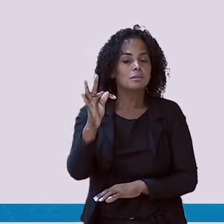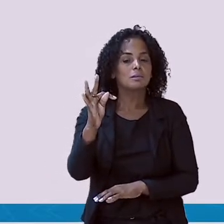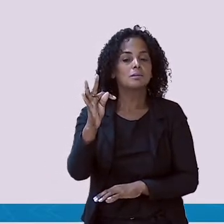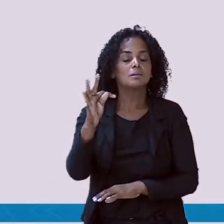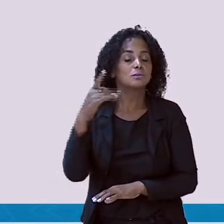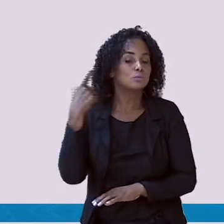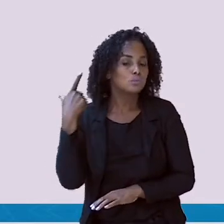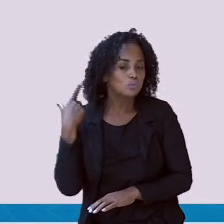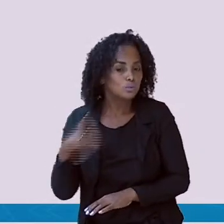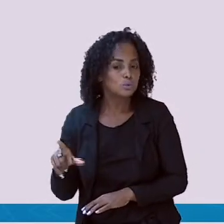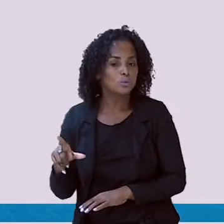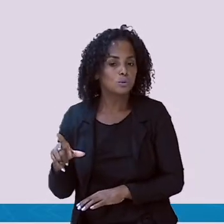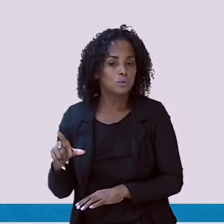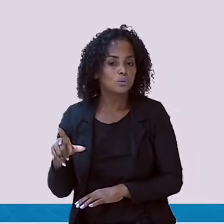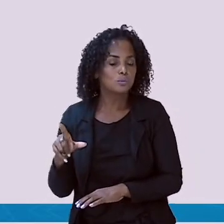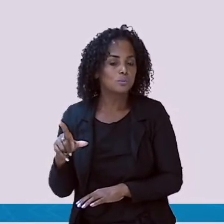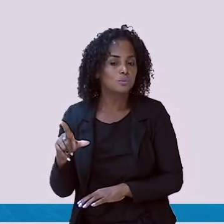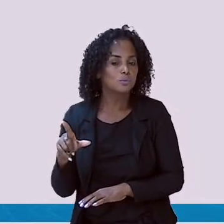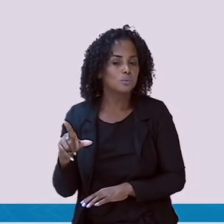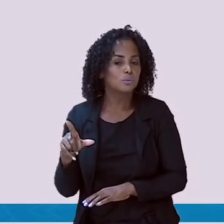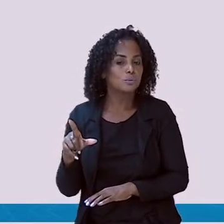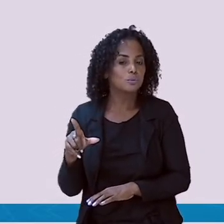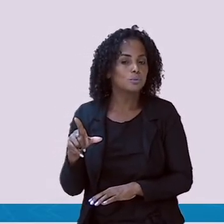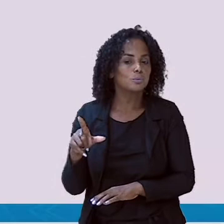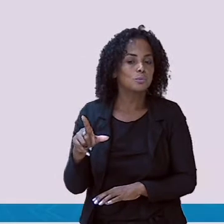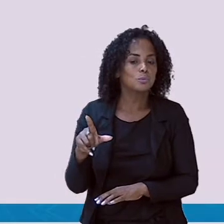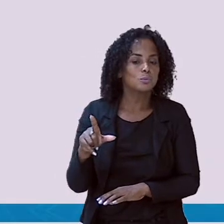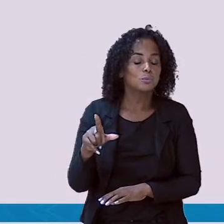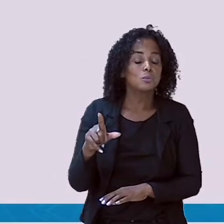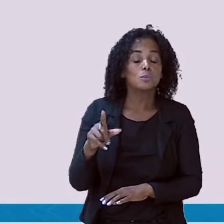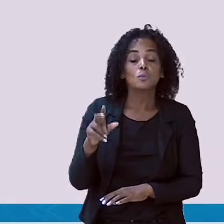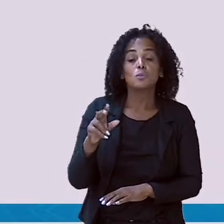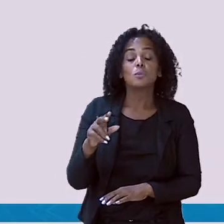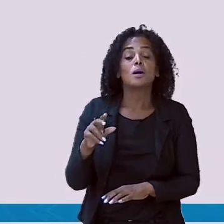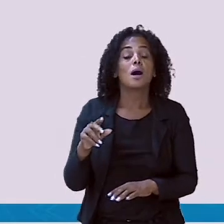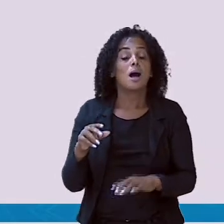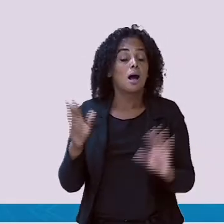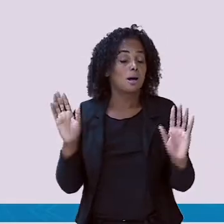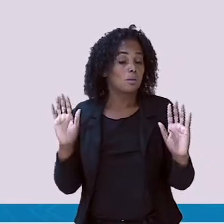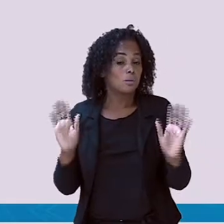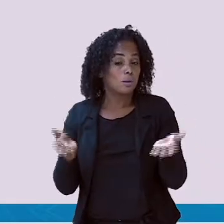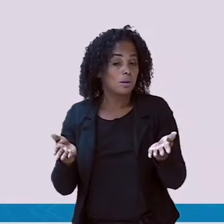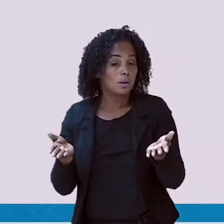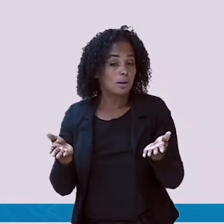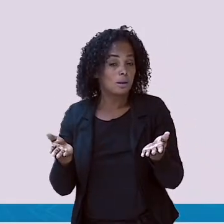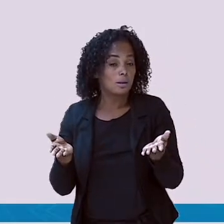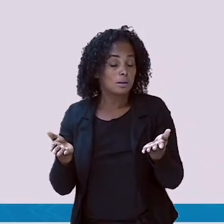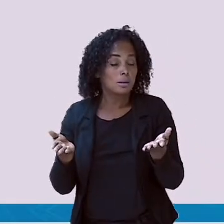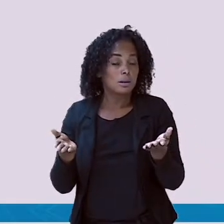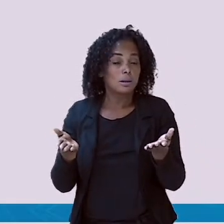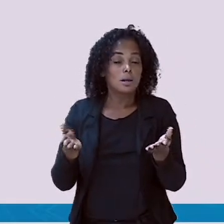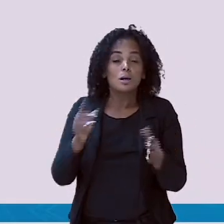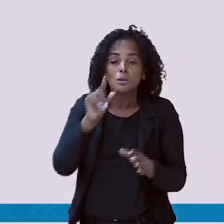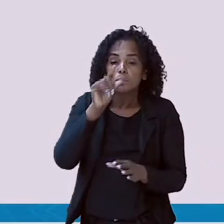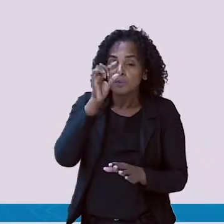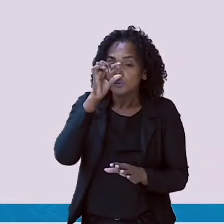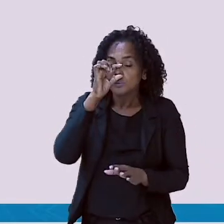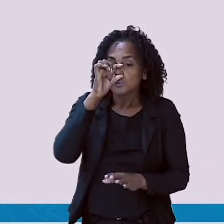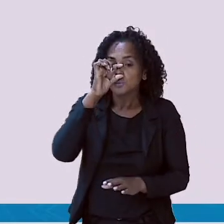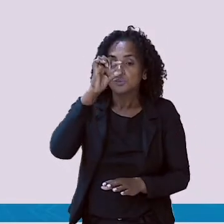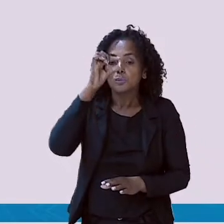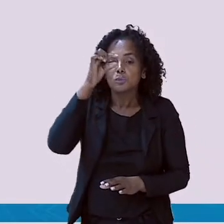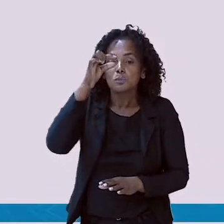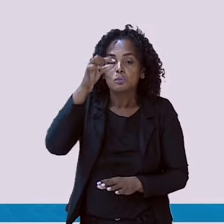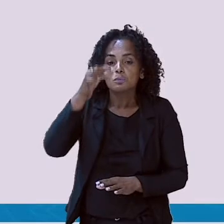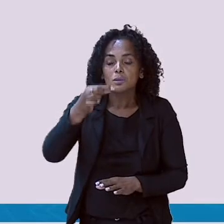novamente. E aqui nós temos a palavra tucano. Viram só o